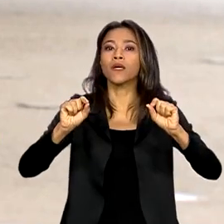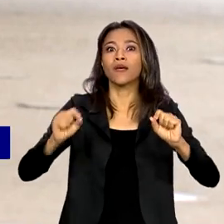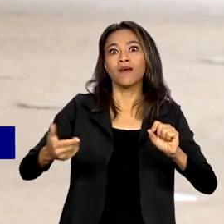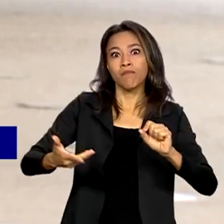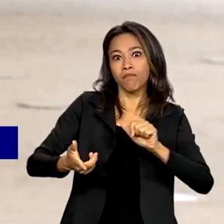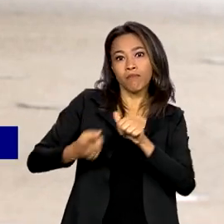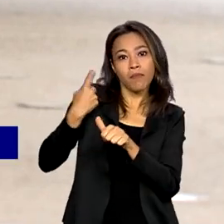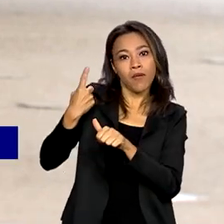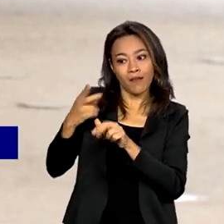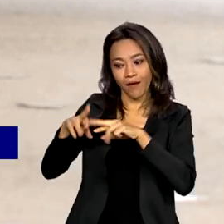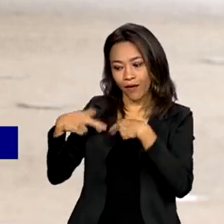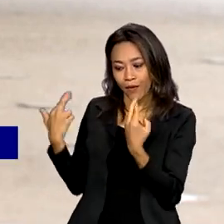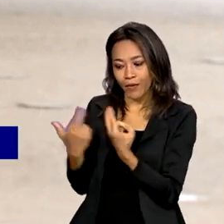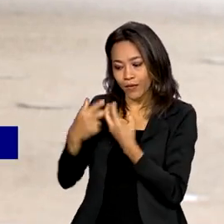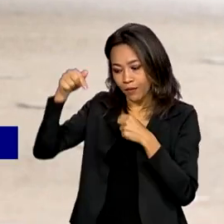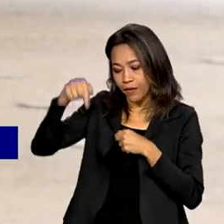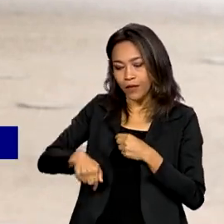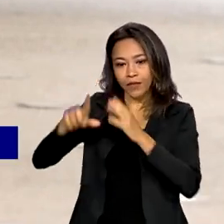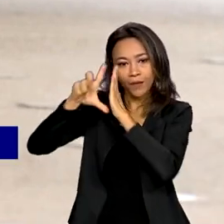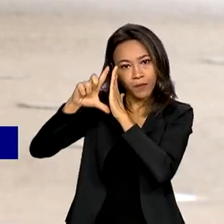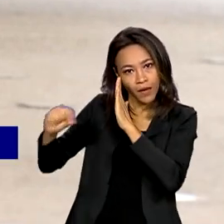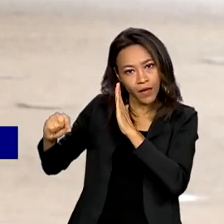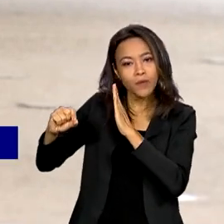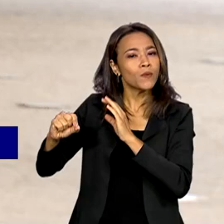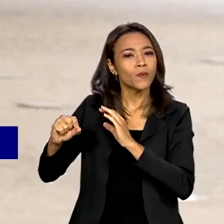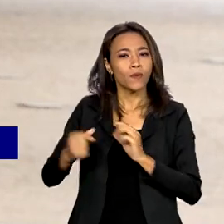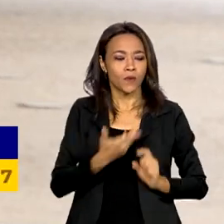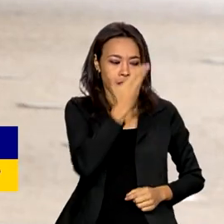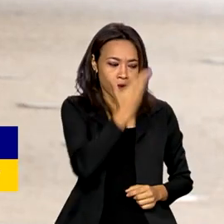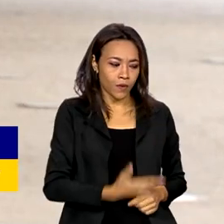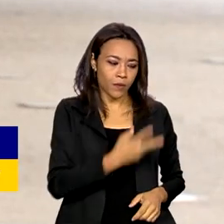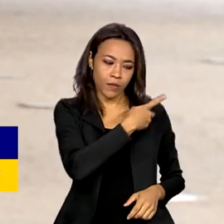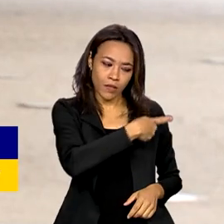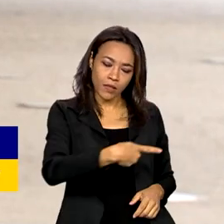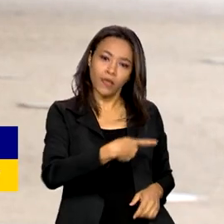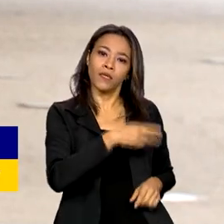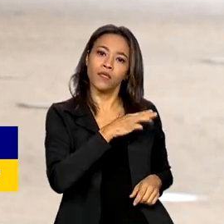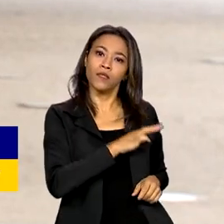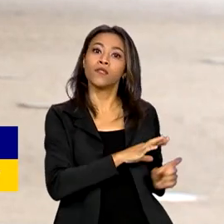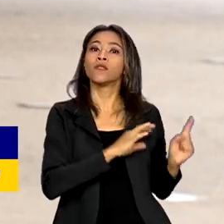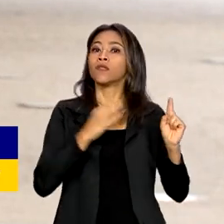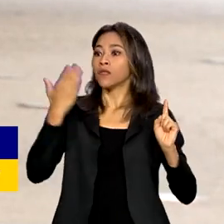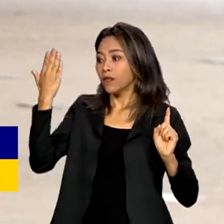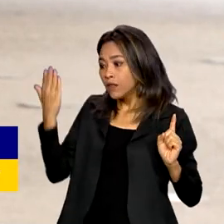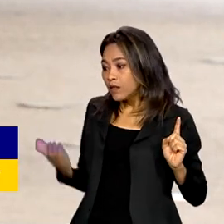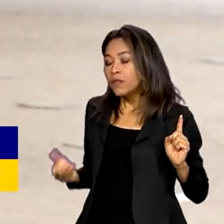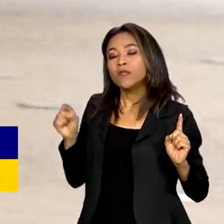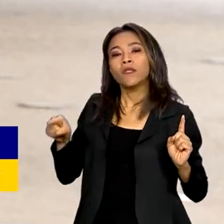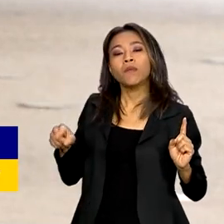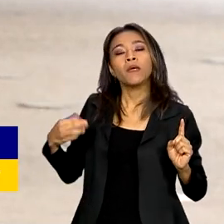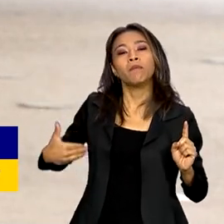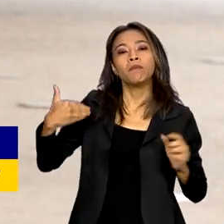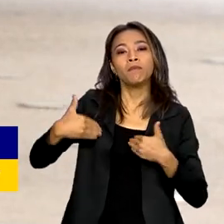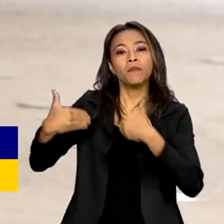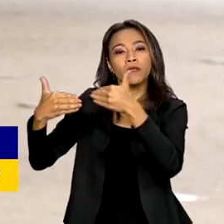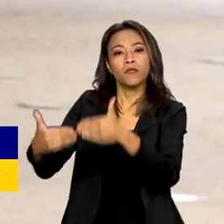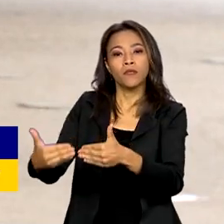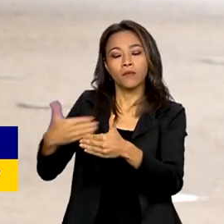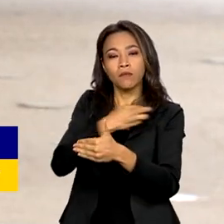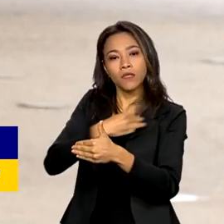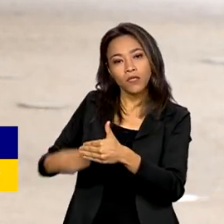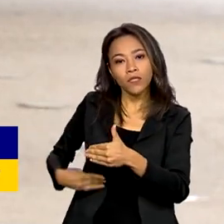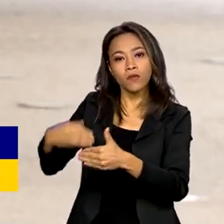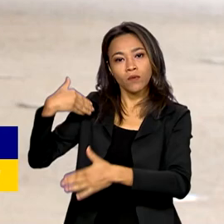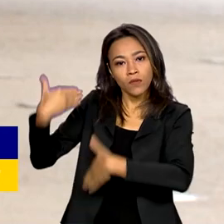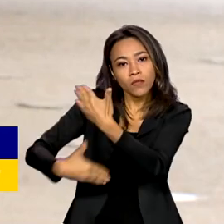aqui no Palácio do Planalto entre o presidente em exercício e ministro do Desenvolvimento, Indústria, Comércio